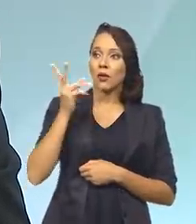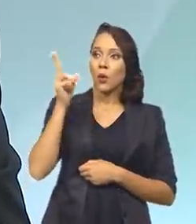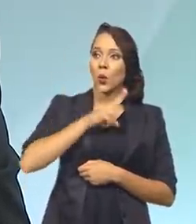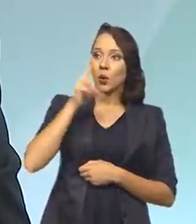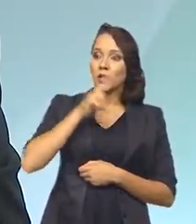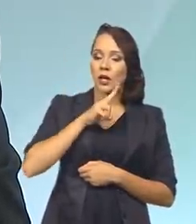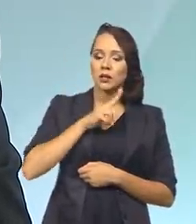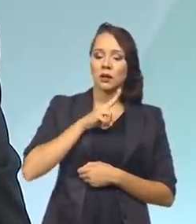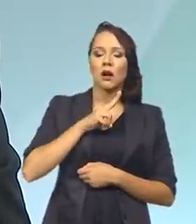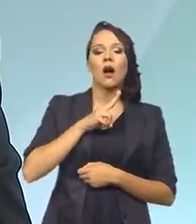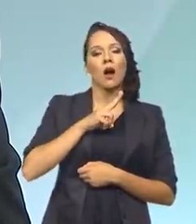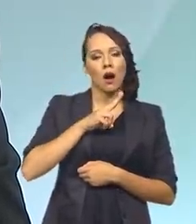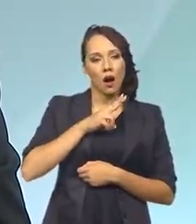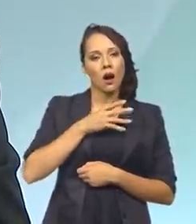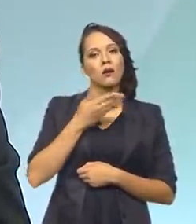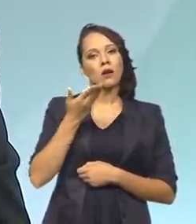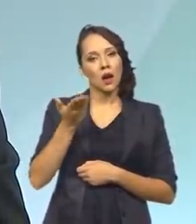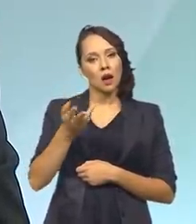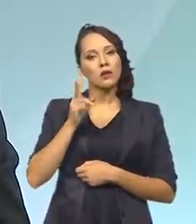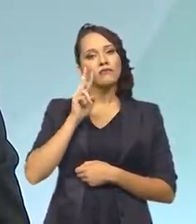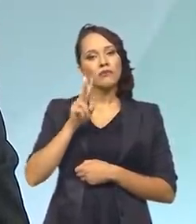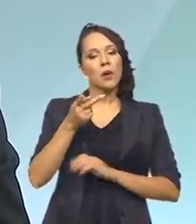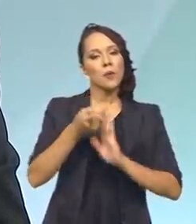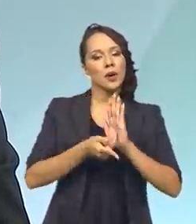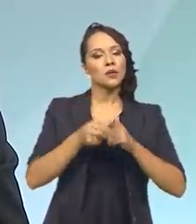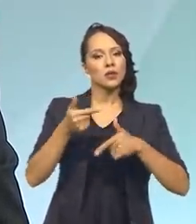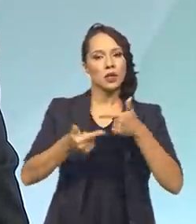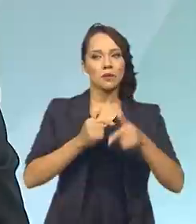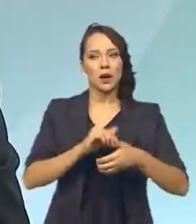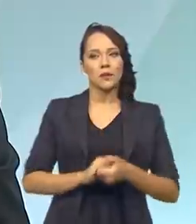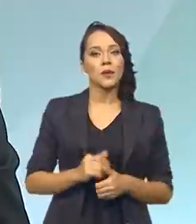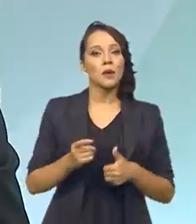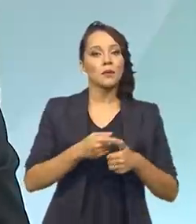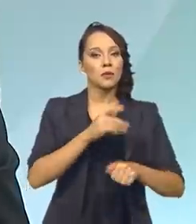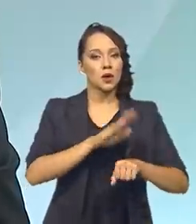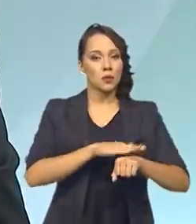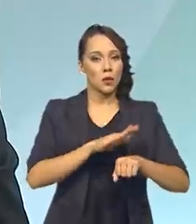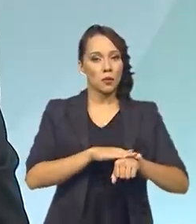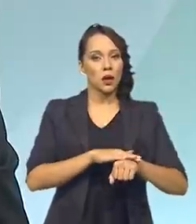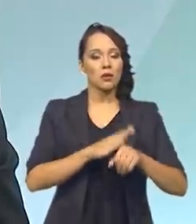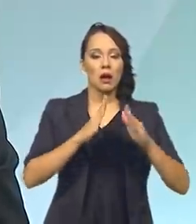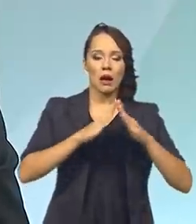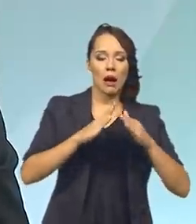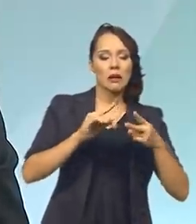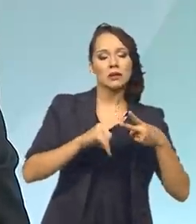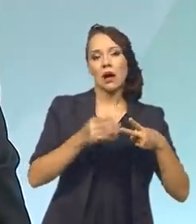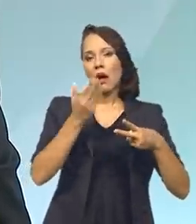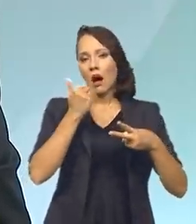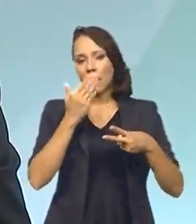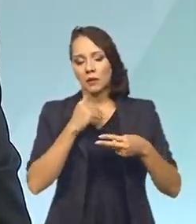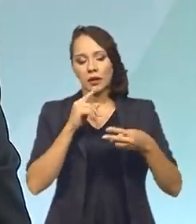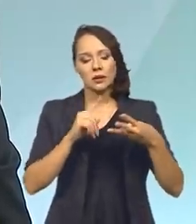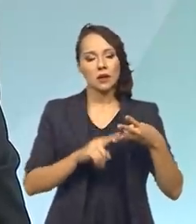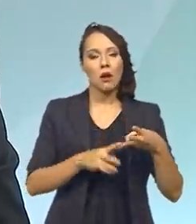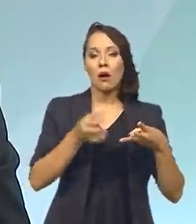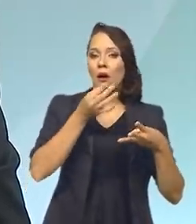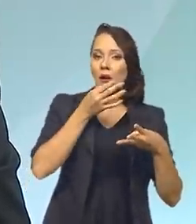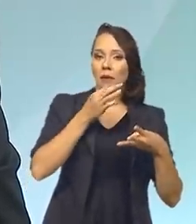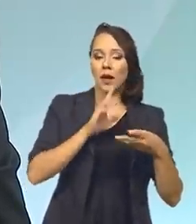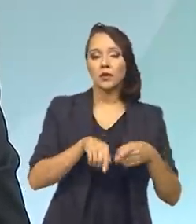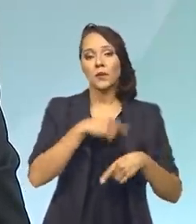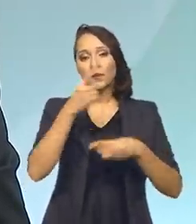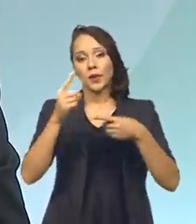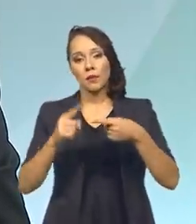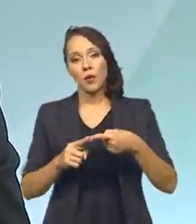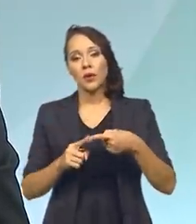a emergência e, a partir daí, a gente faz um plano de trabalho. No primeiro momento, é o abrigo, é a alimentação, é o medicamento. No segundo